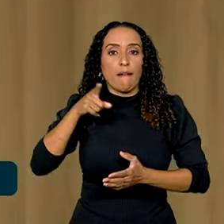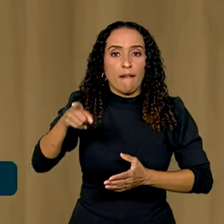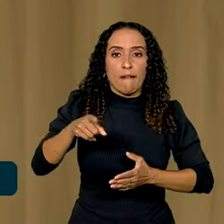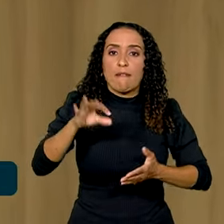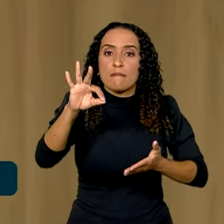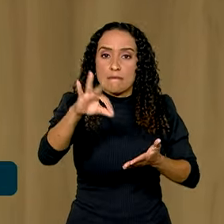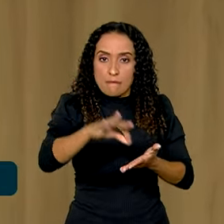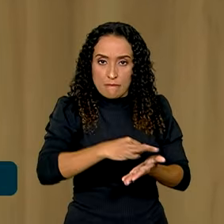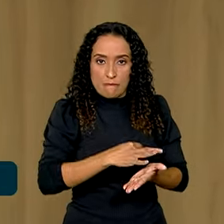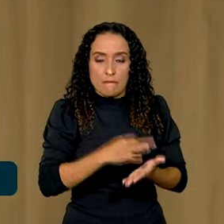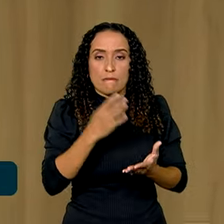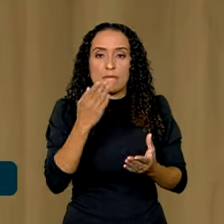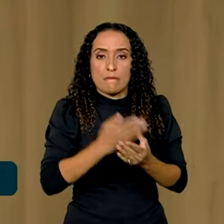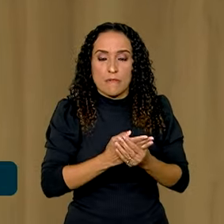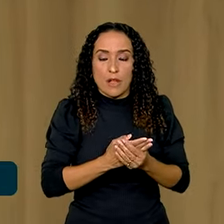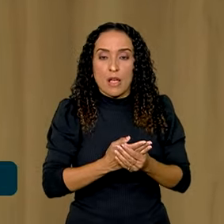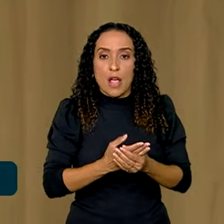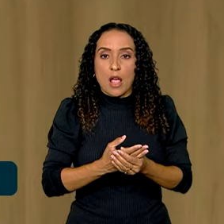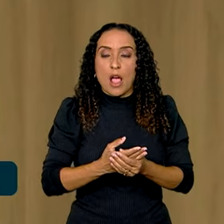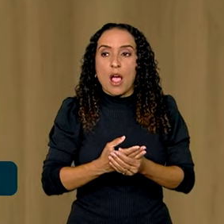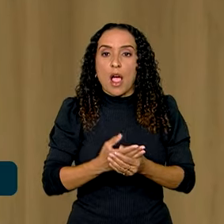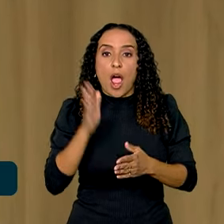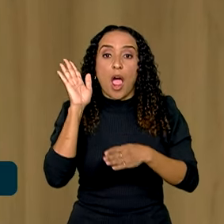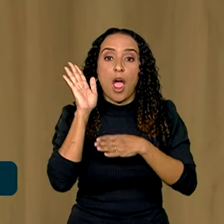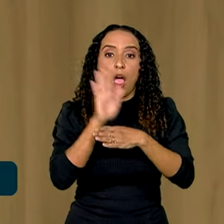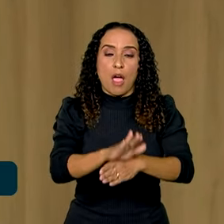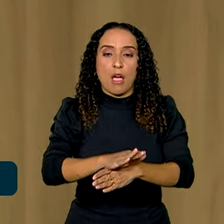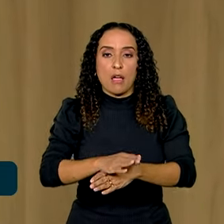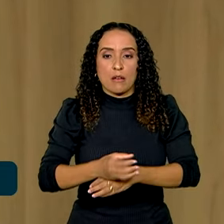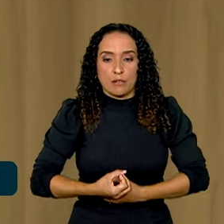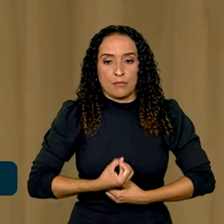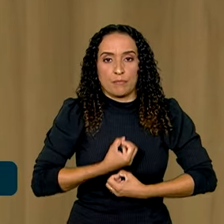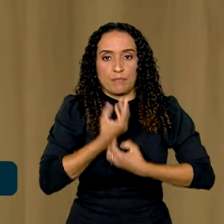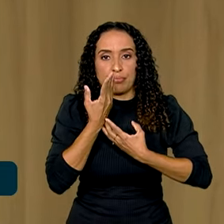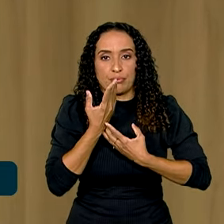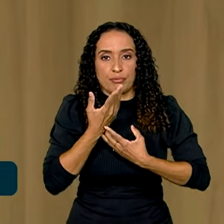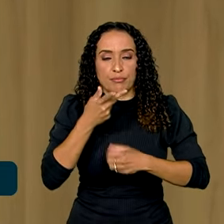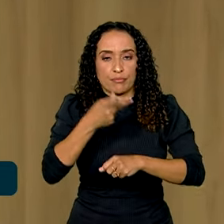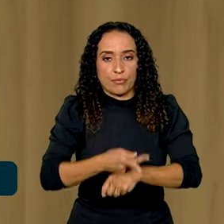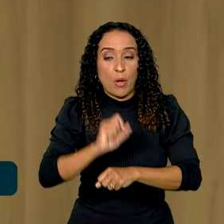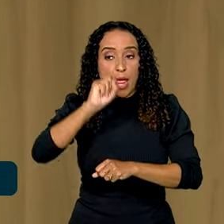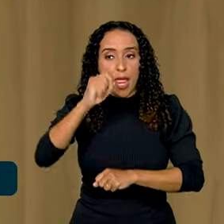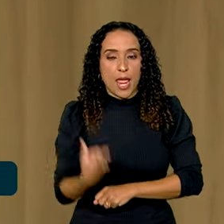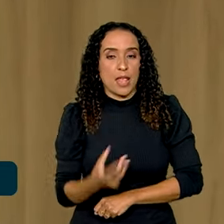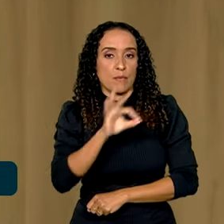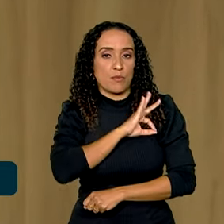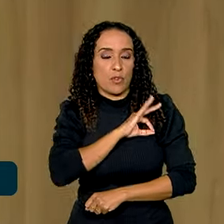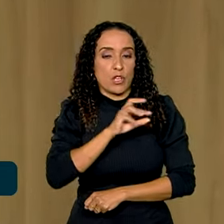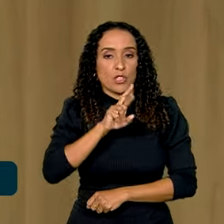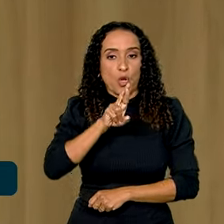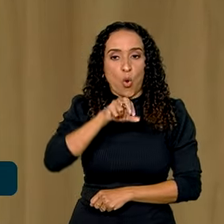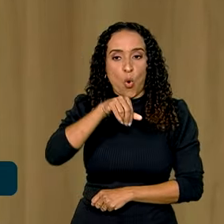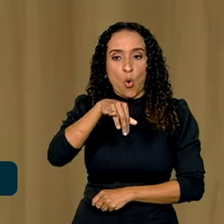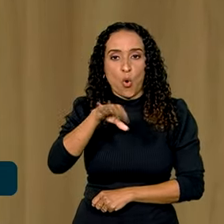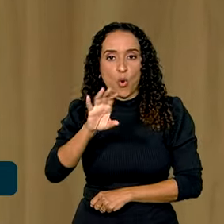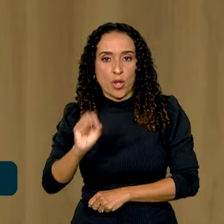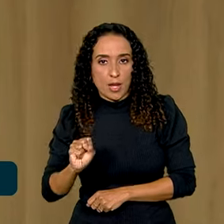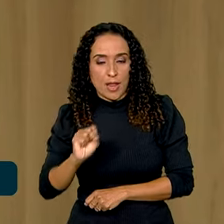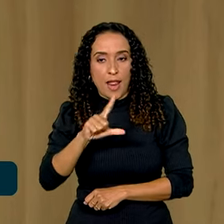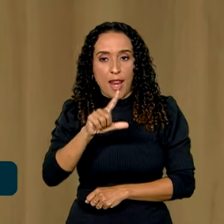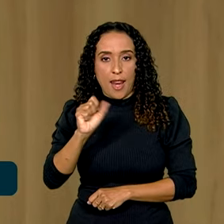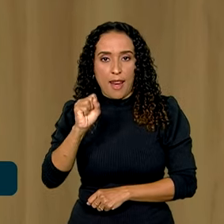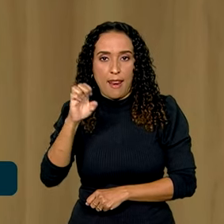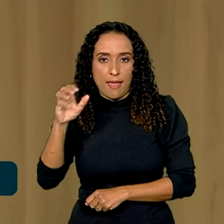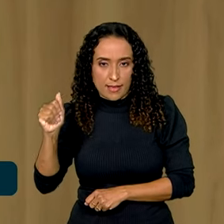a colaboração premiada do ex-policial Rony Lessa. Nós sabemos